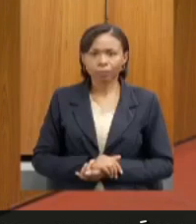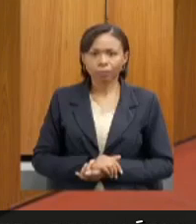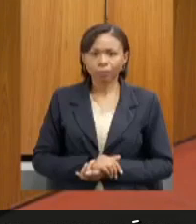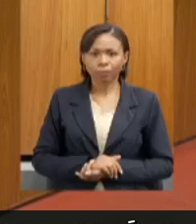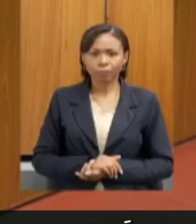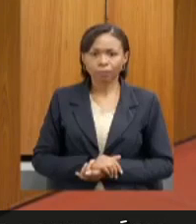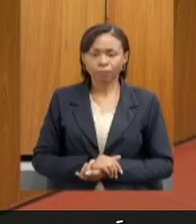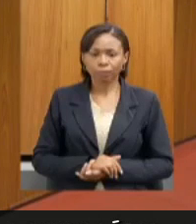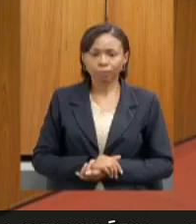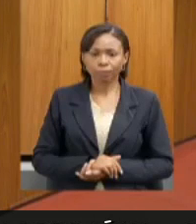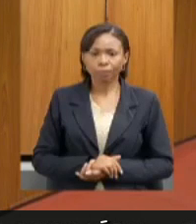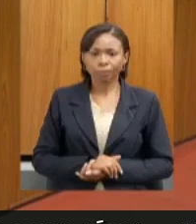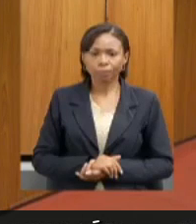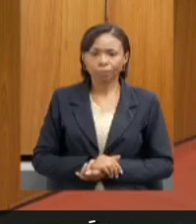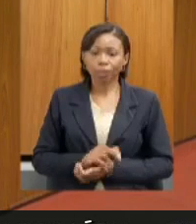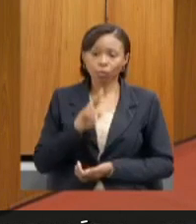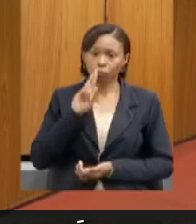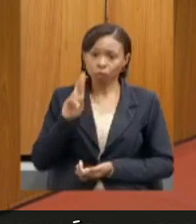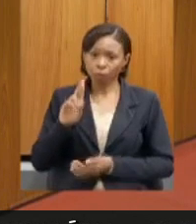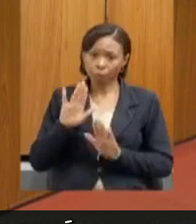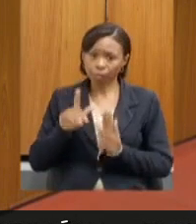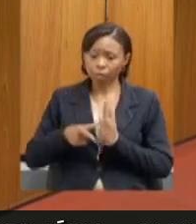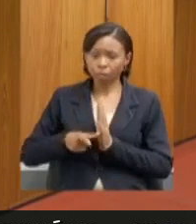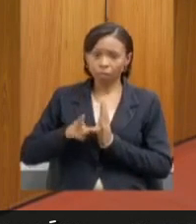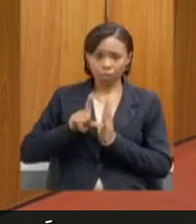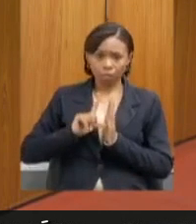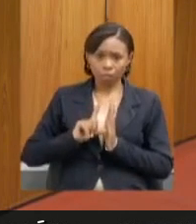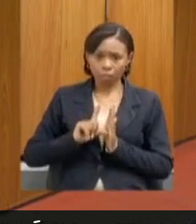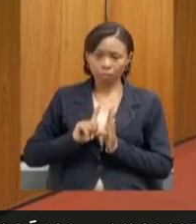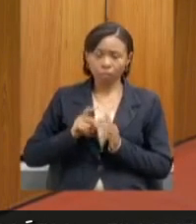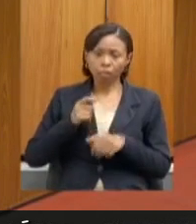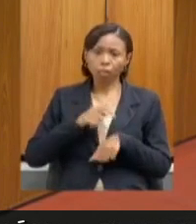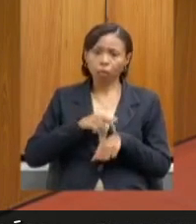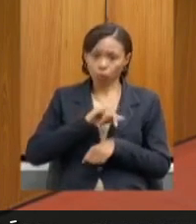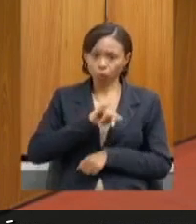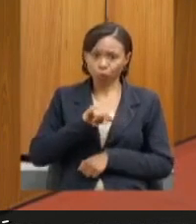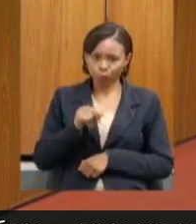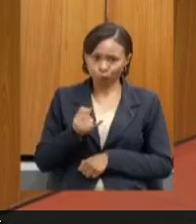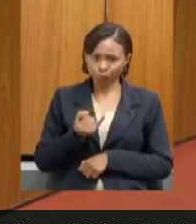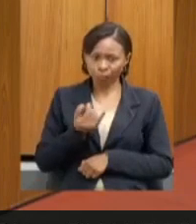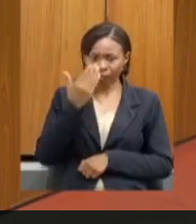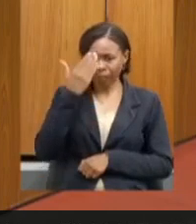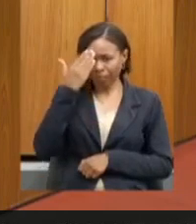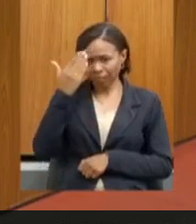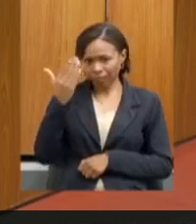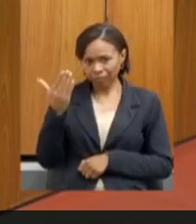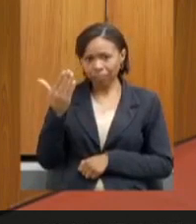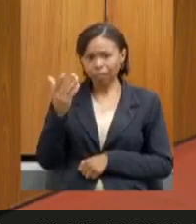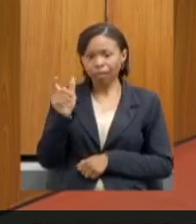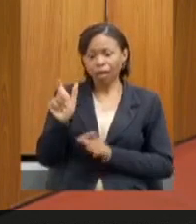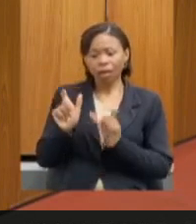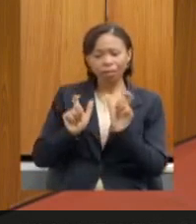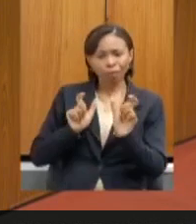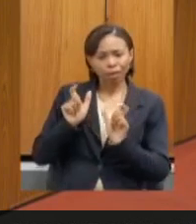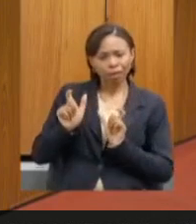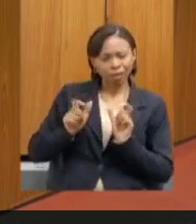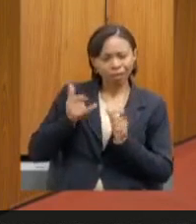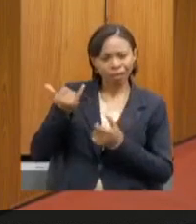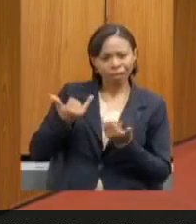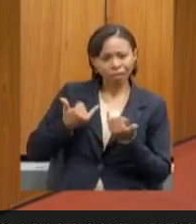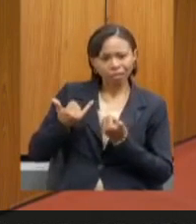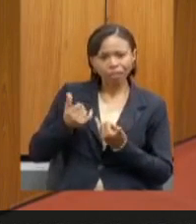antes de entrar nas respostas da deputada Leninha, aproveitar primeiro para agradecer as palavras do deputado Gustavo